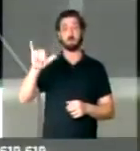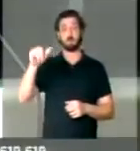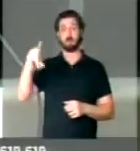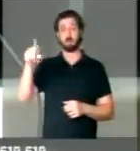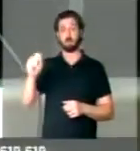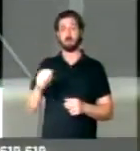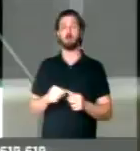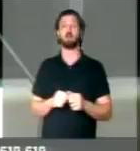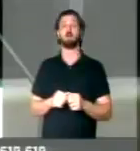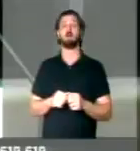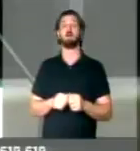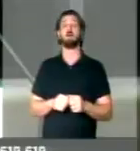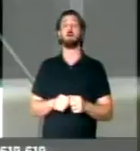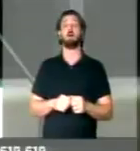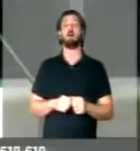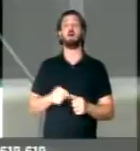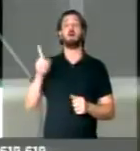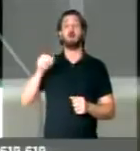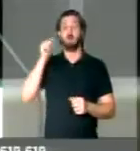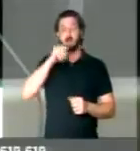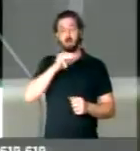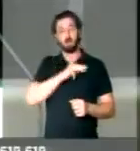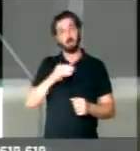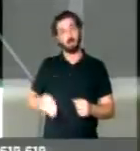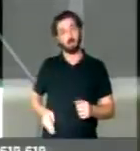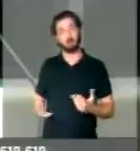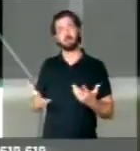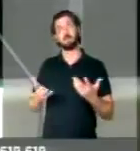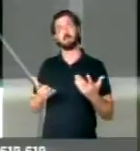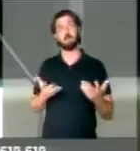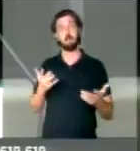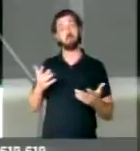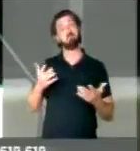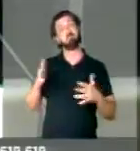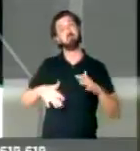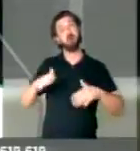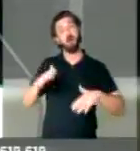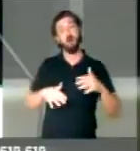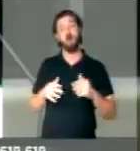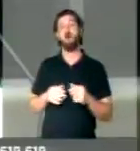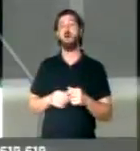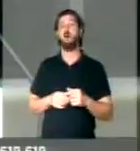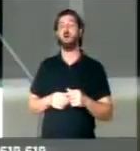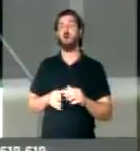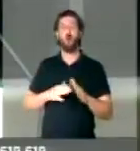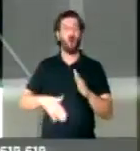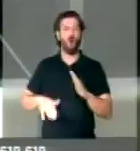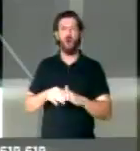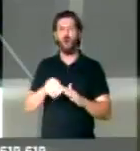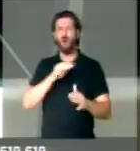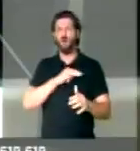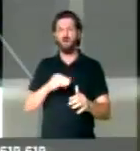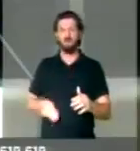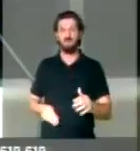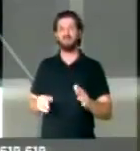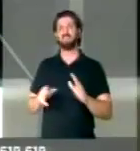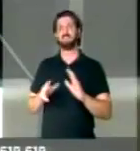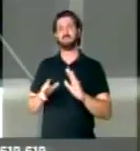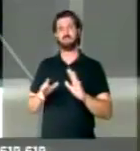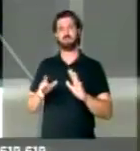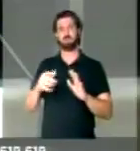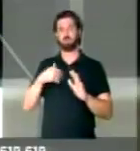a ministra que talvez seja entre todos os ministros, sem querer